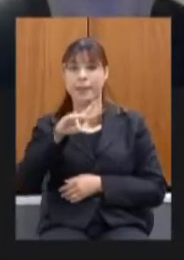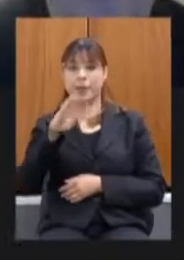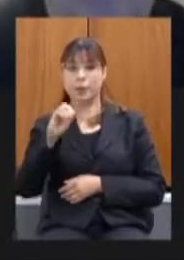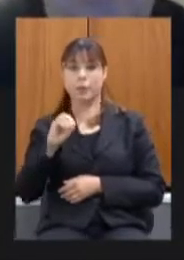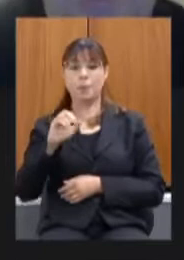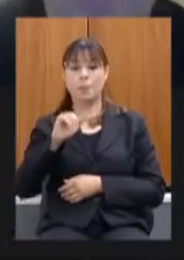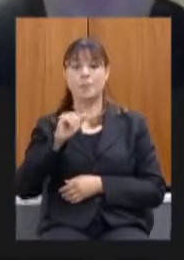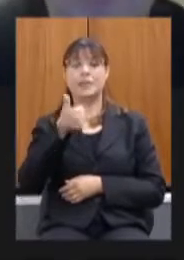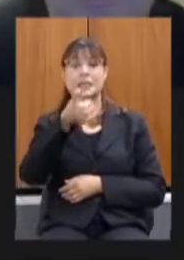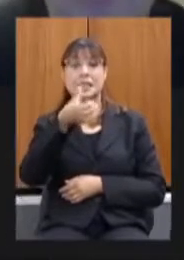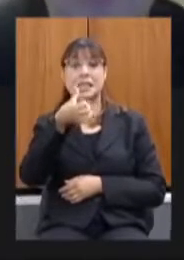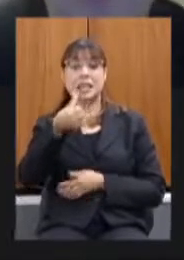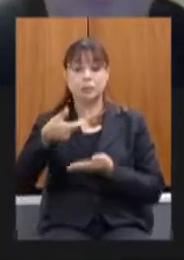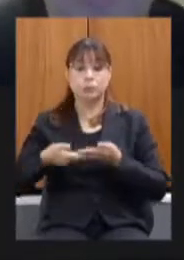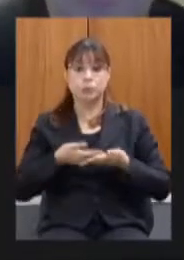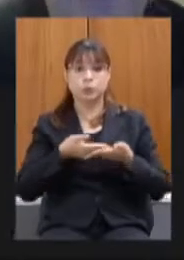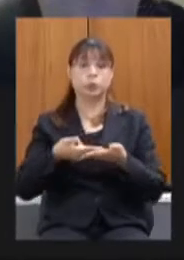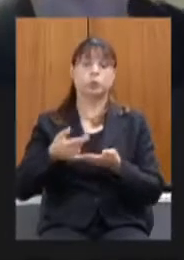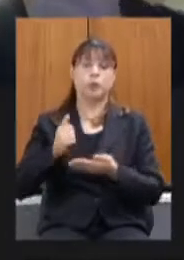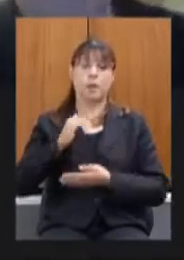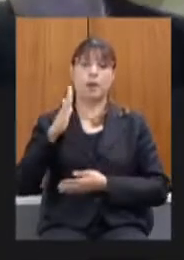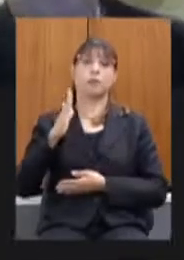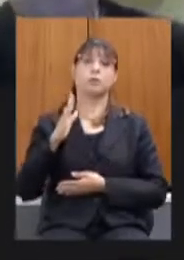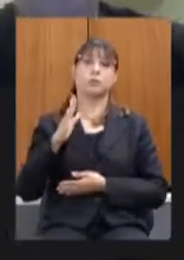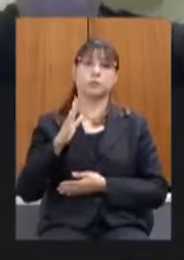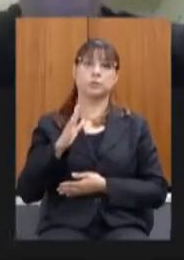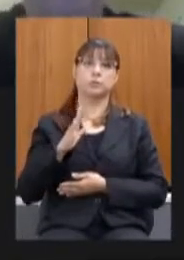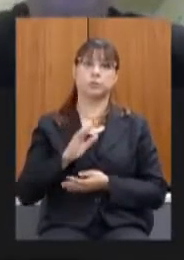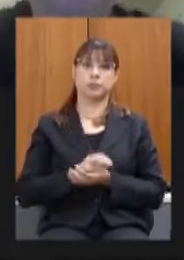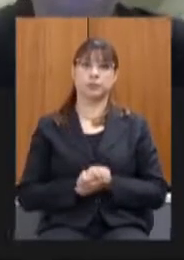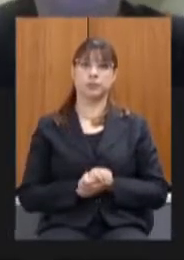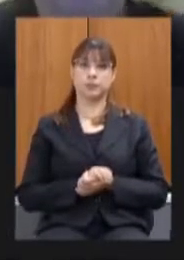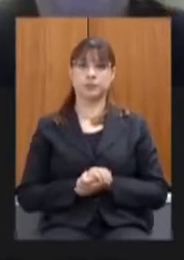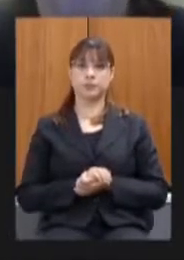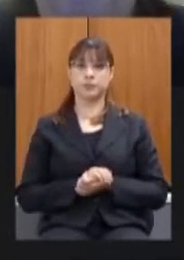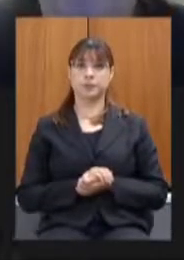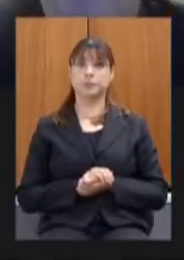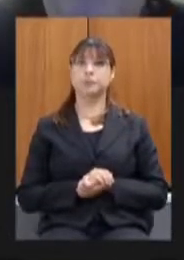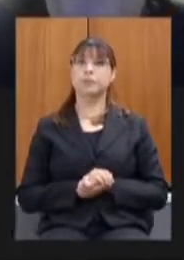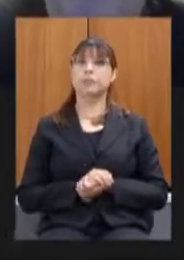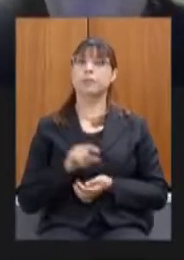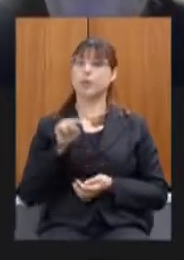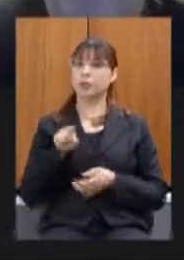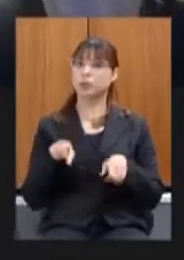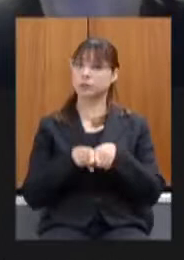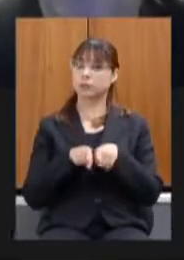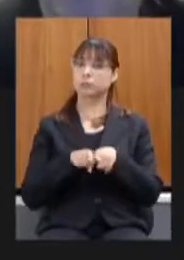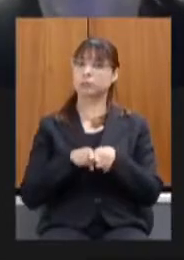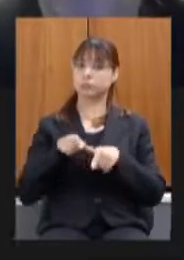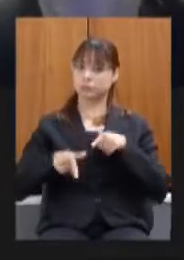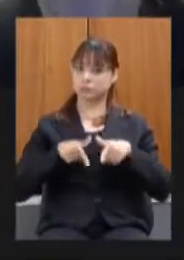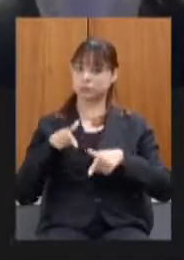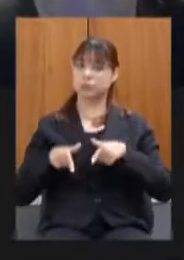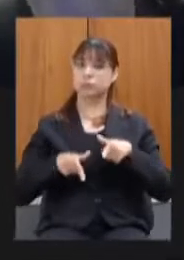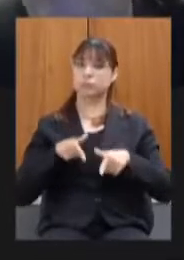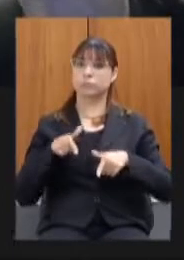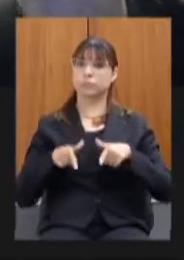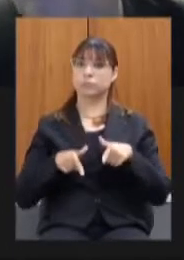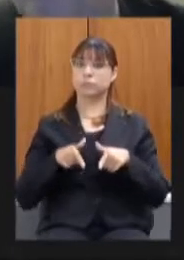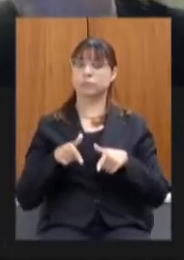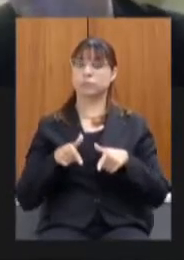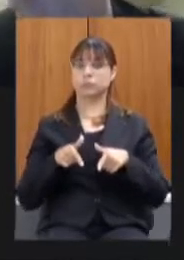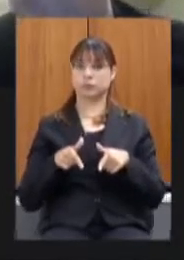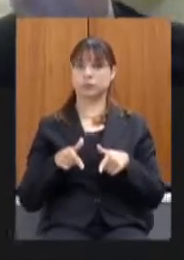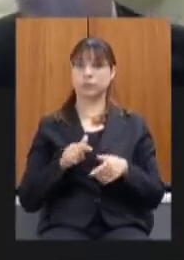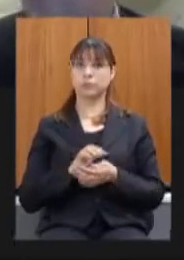mais de 50% de CTI de adultos isso aí também foi uma das ações voltadas